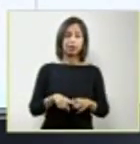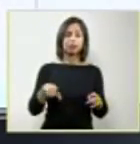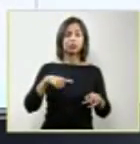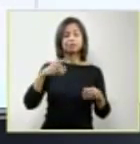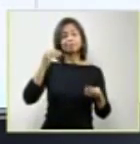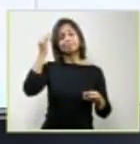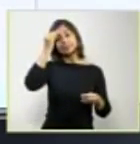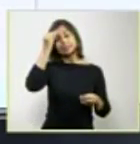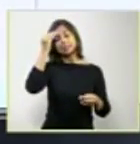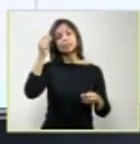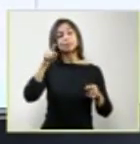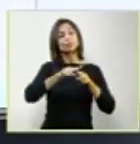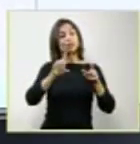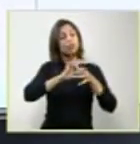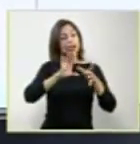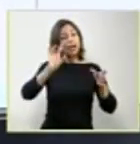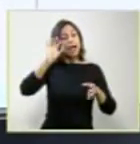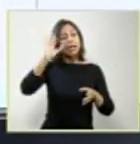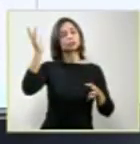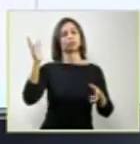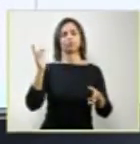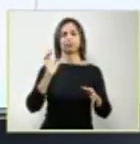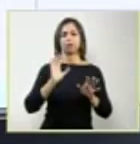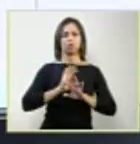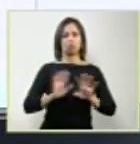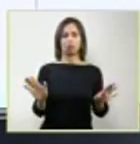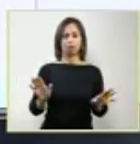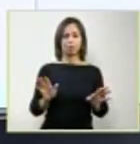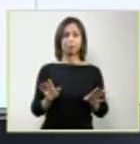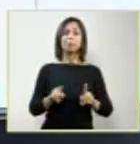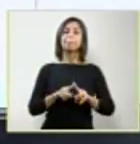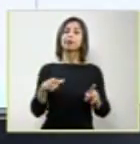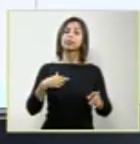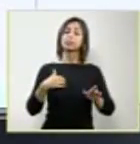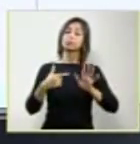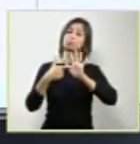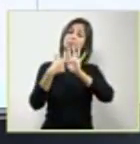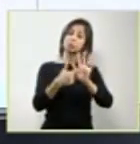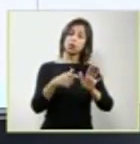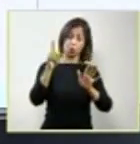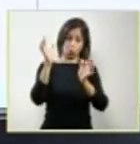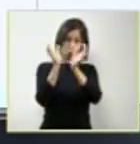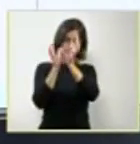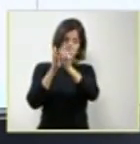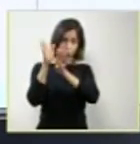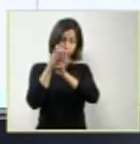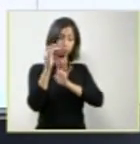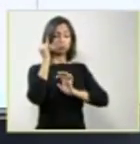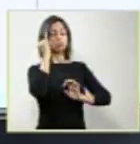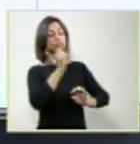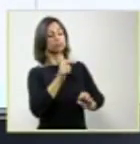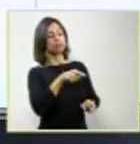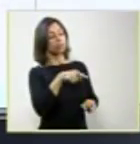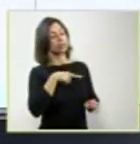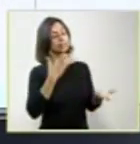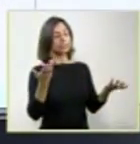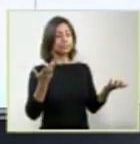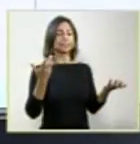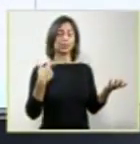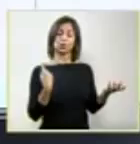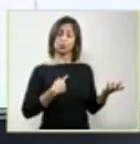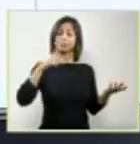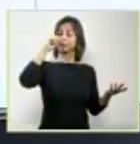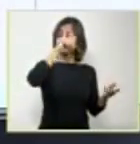questão seja resolvida. Mas mostramos ao médico apenas a nossa dificuldade, a nossa insegurança